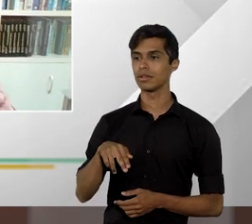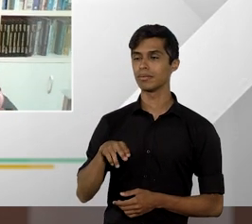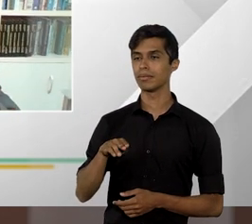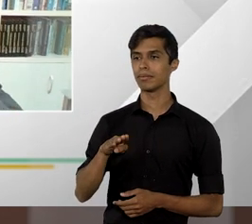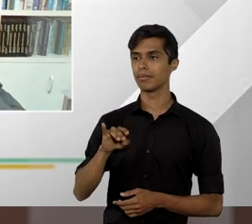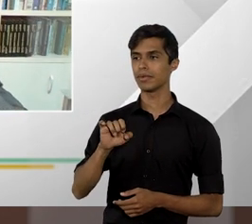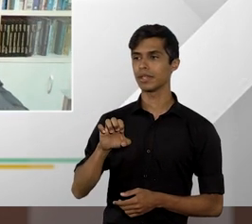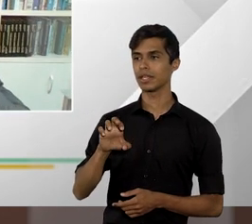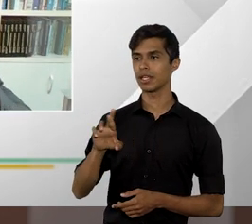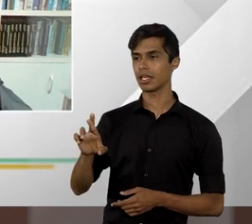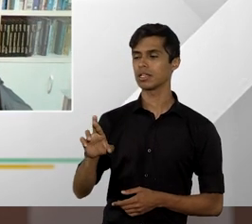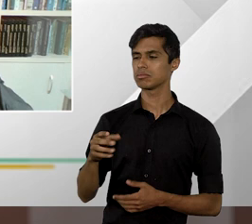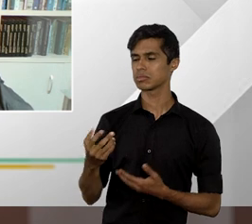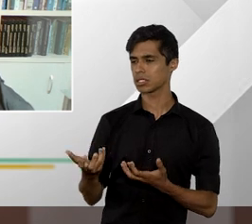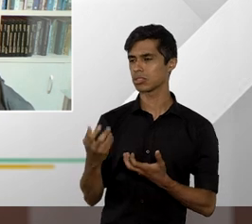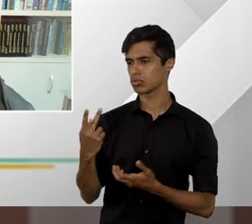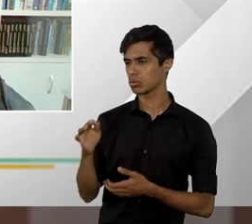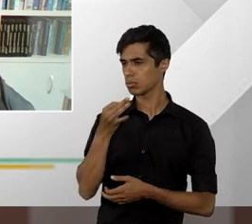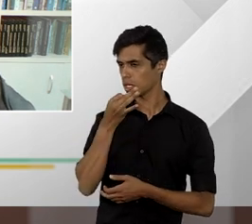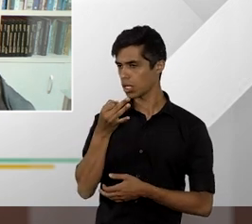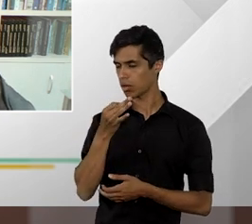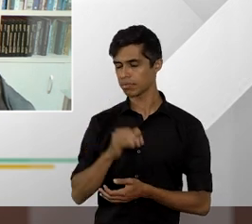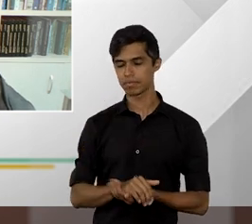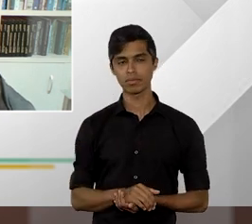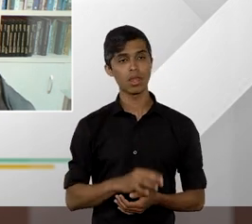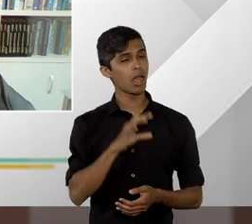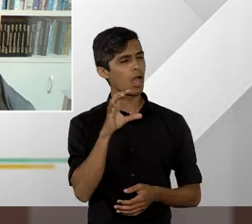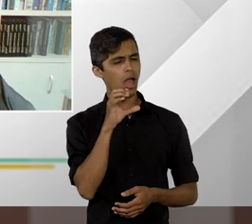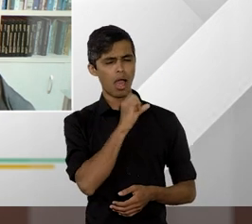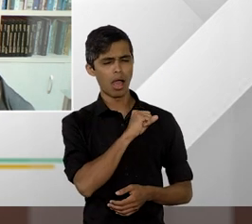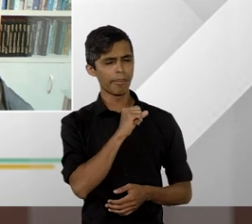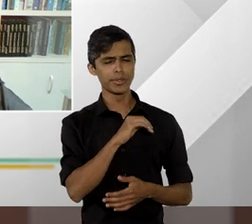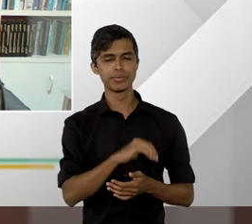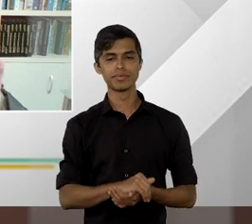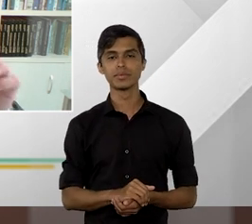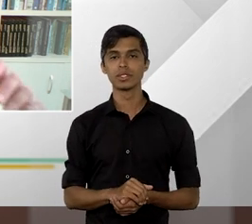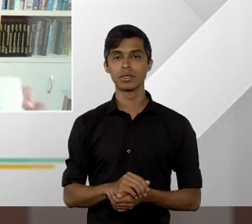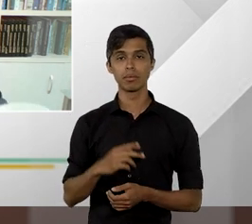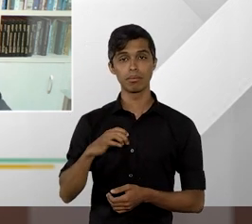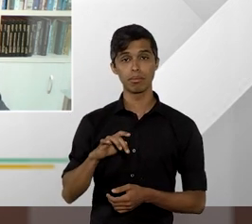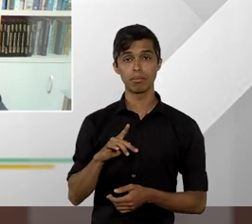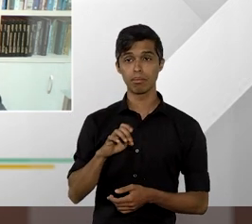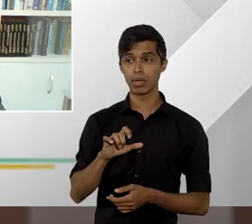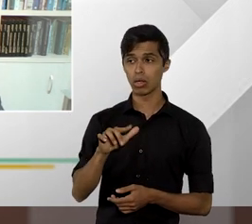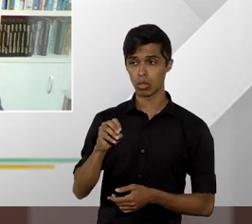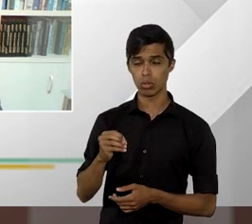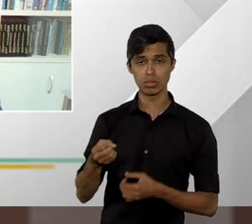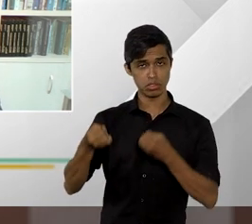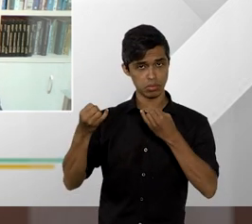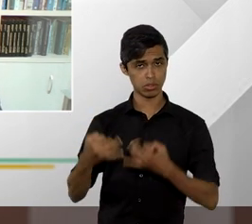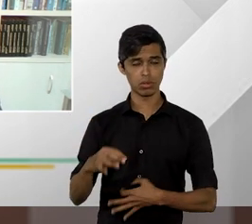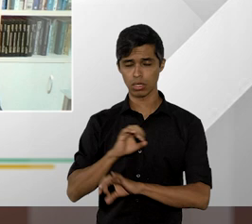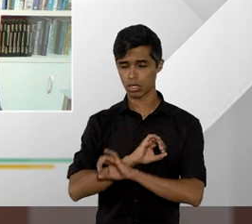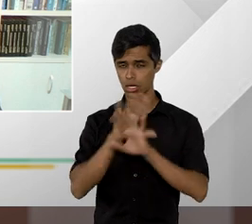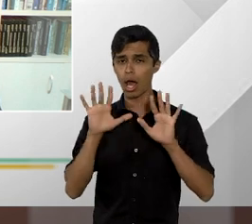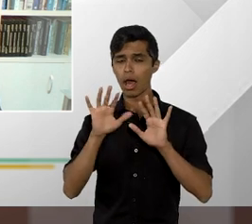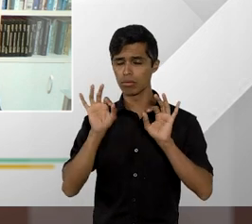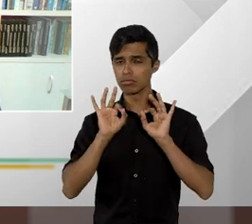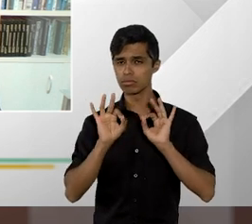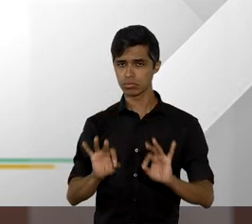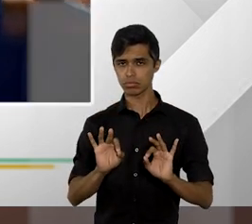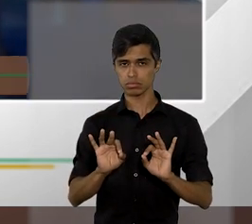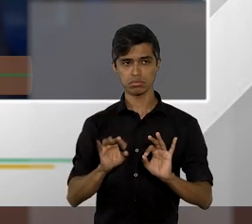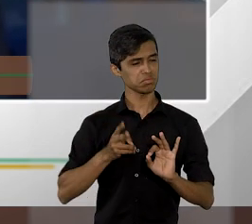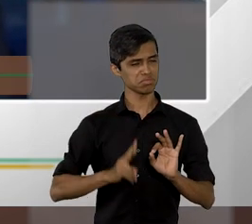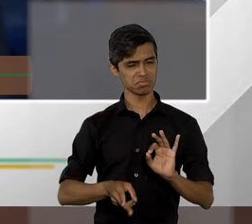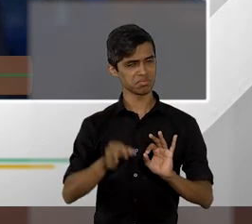complementar com alguma pontuação sua? Muito rapidamente, Fátima. O professor Paulo já trouxe com muita clareza, como